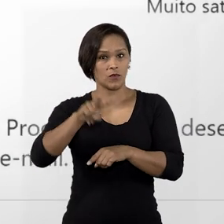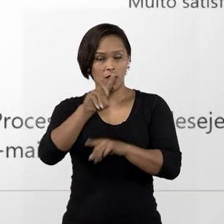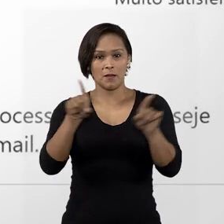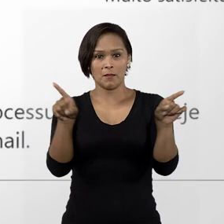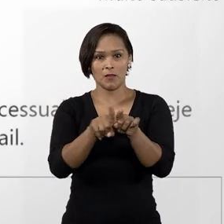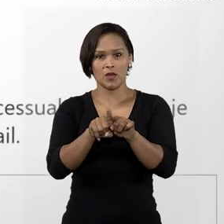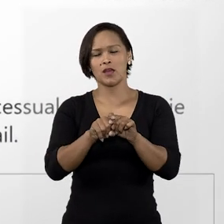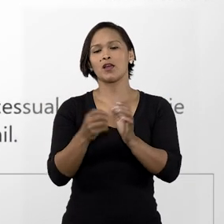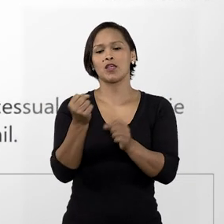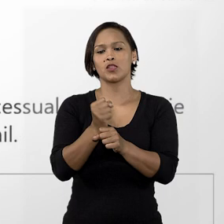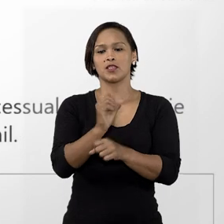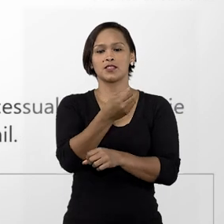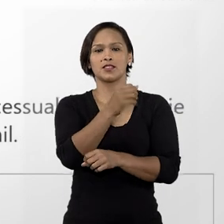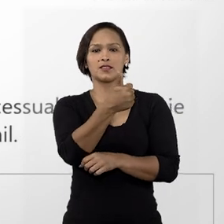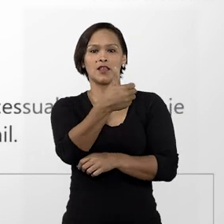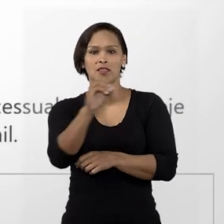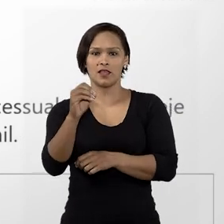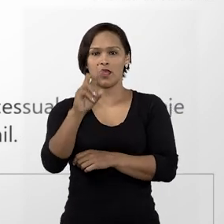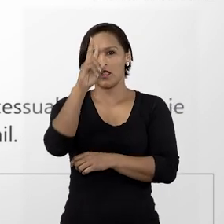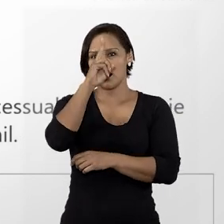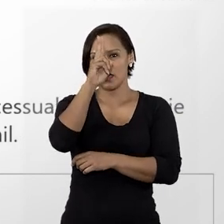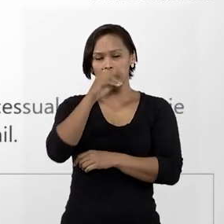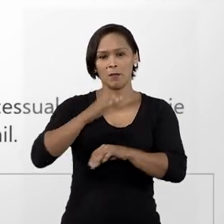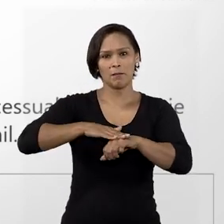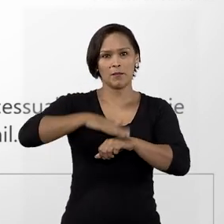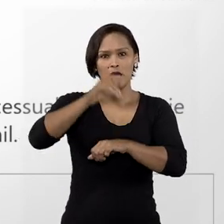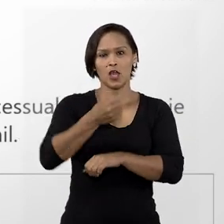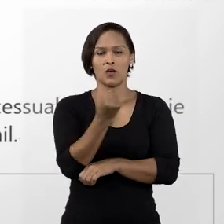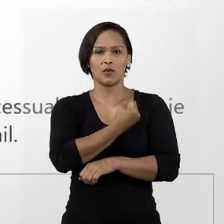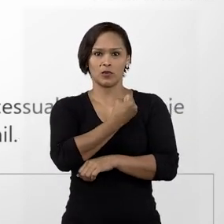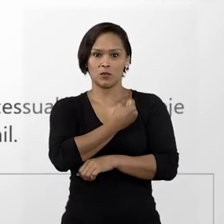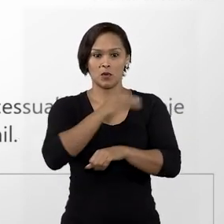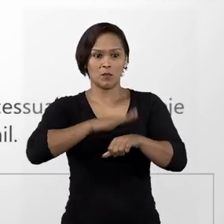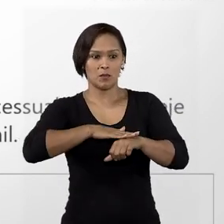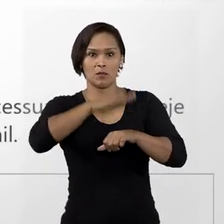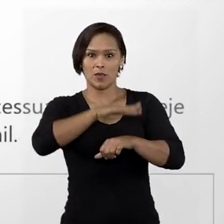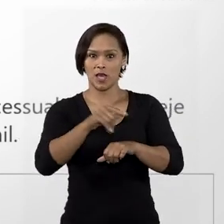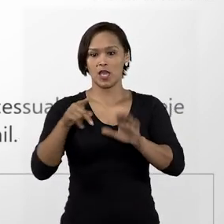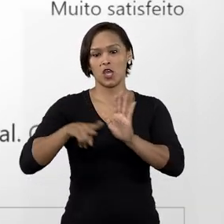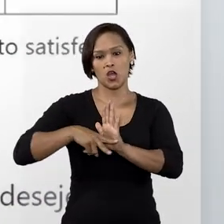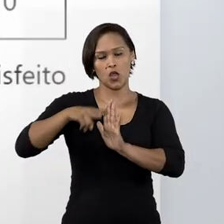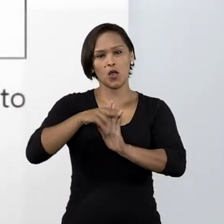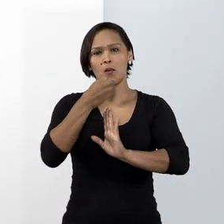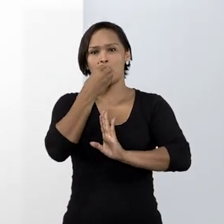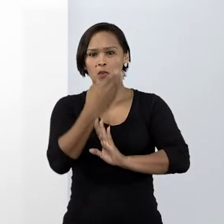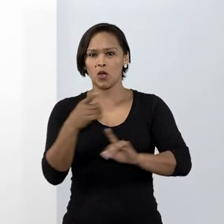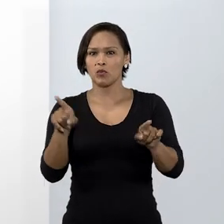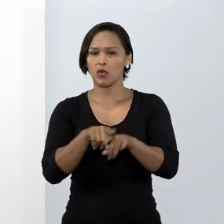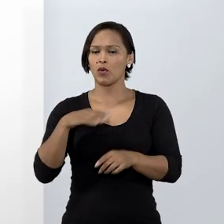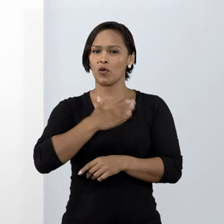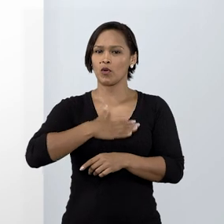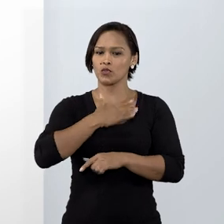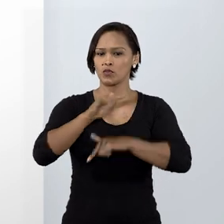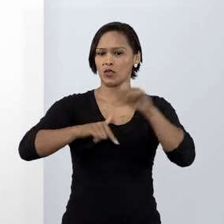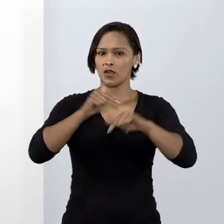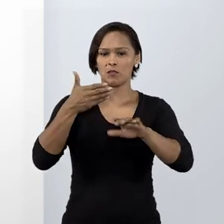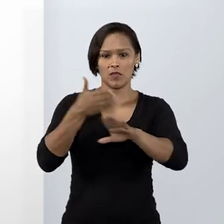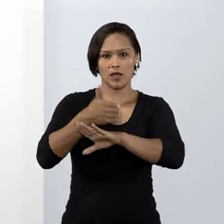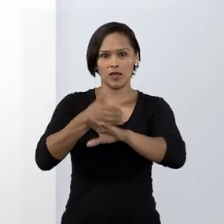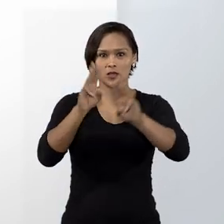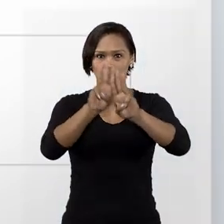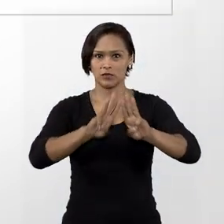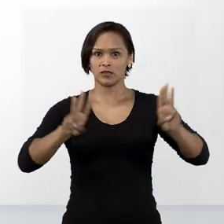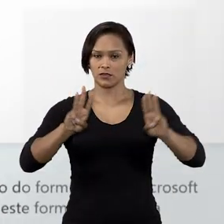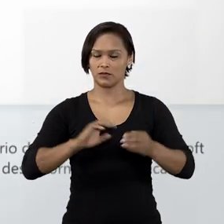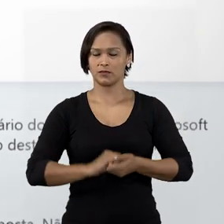também pode dar uma nota de 0 a 10. Lembrando que quanto maior o número, maior é a sua satisfação com o serviço acessado no